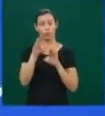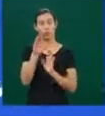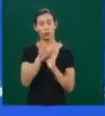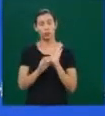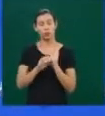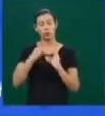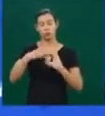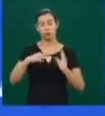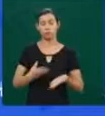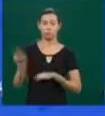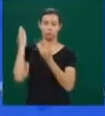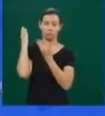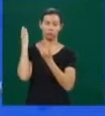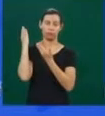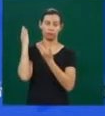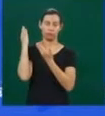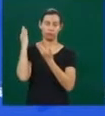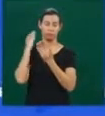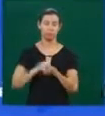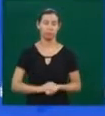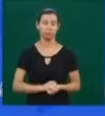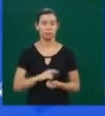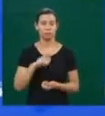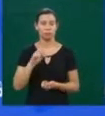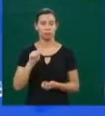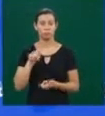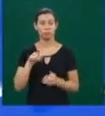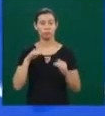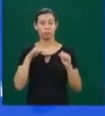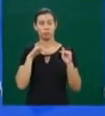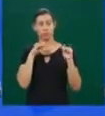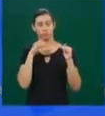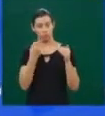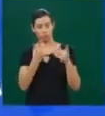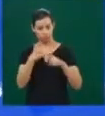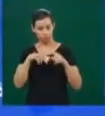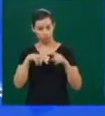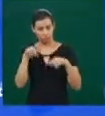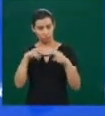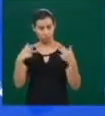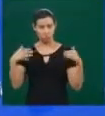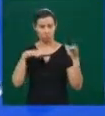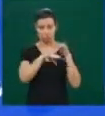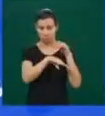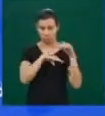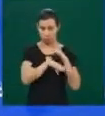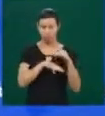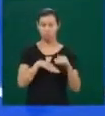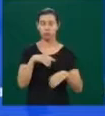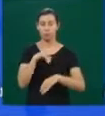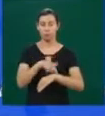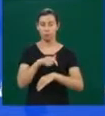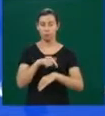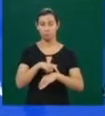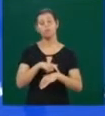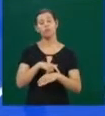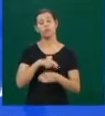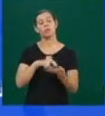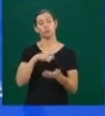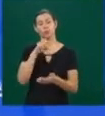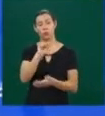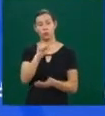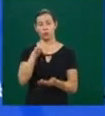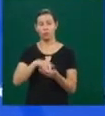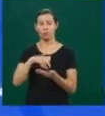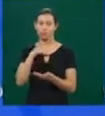cdl.org.br. Vaga para estoquista. Horário de trabalho comercial. O salário é de R 1.200,00, mas